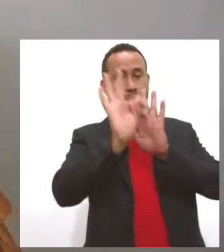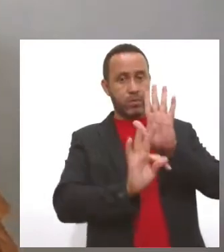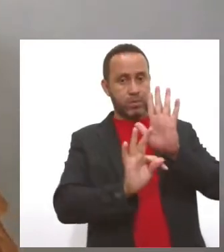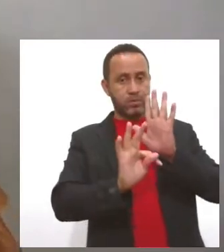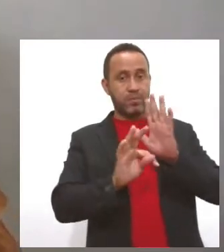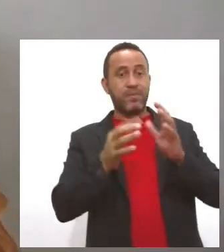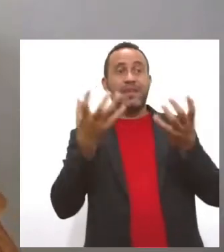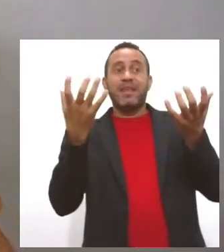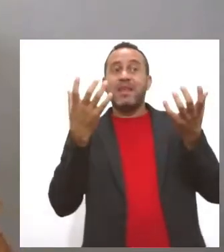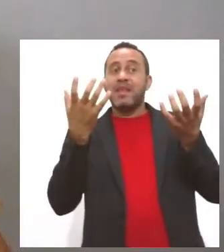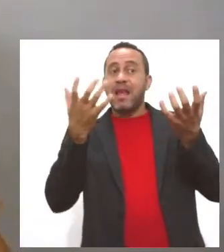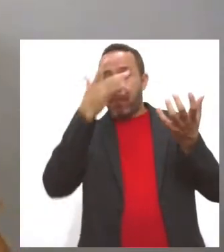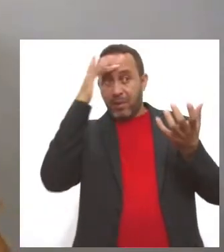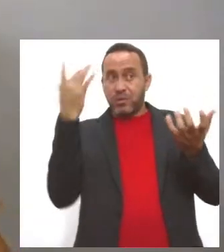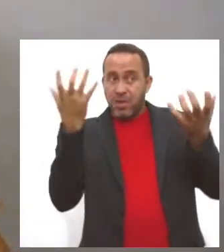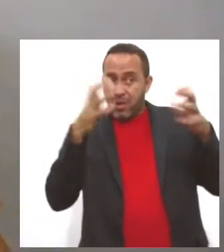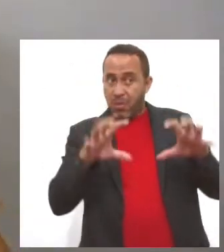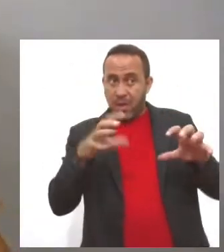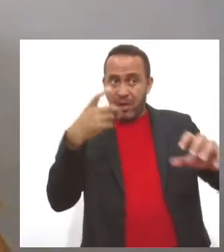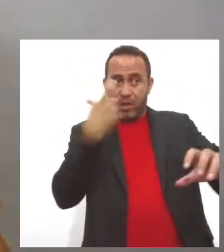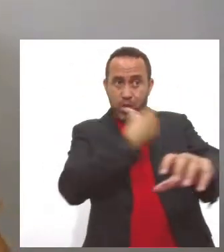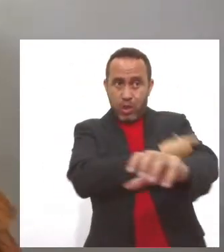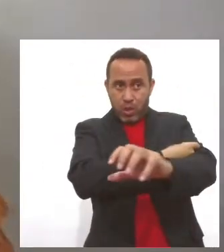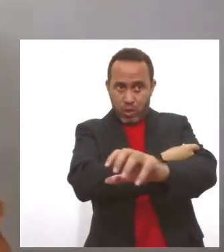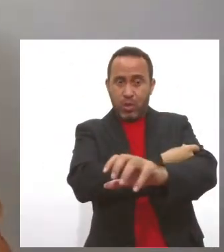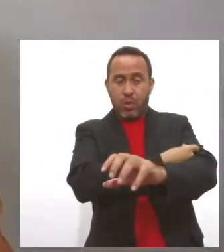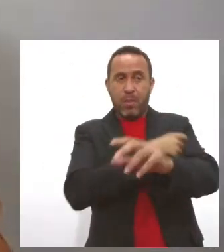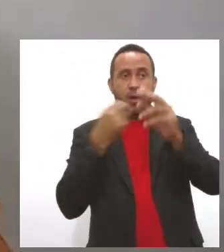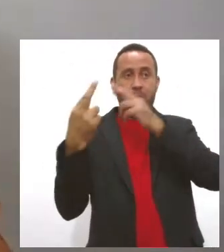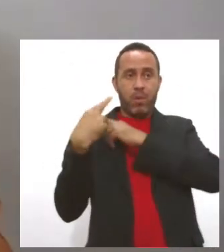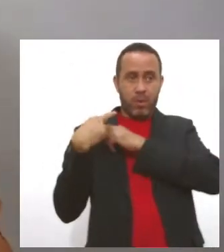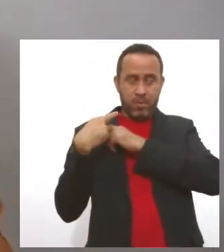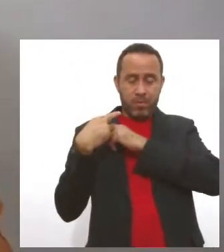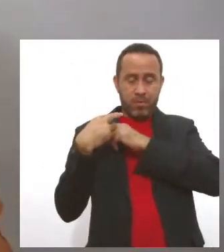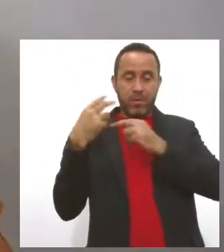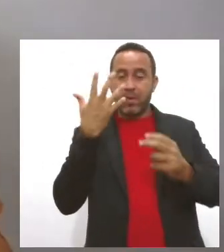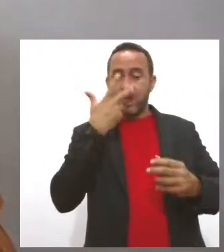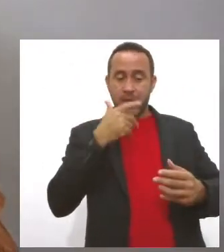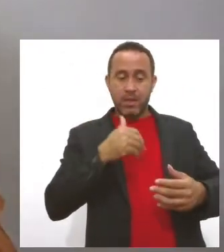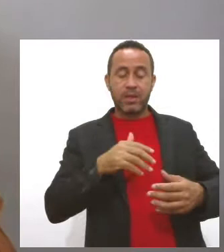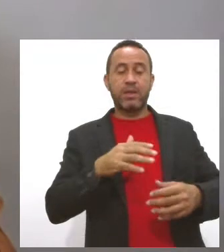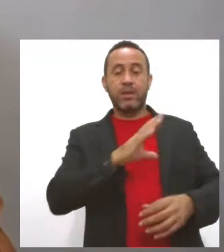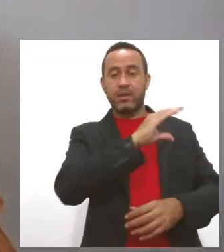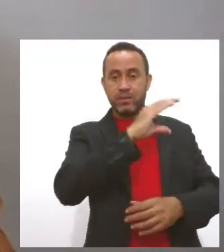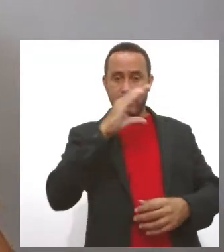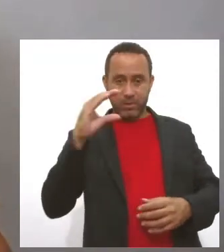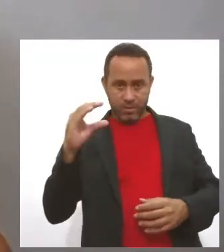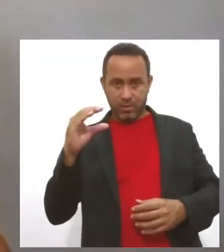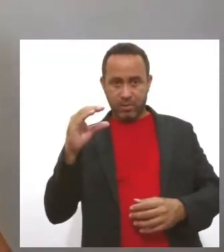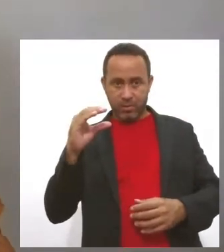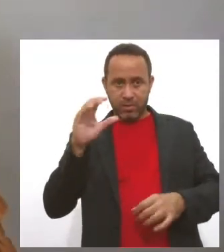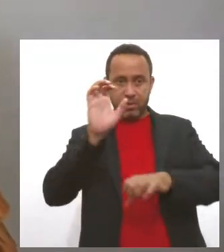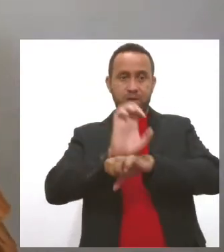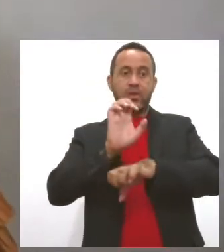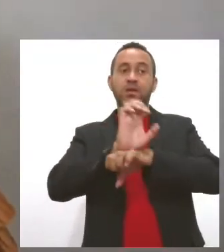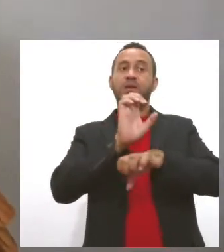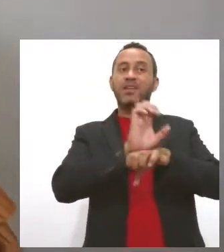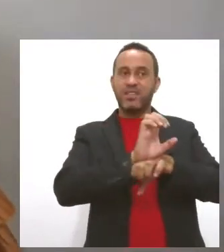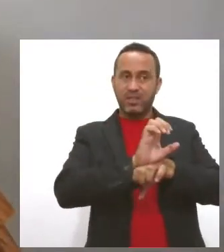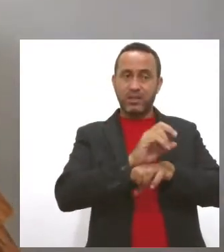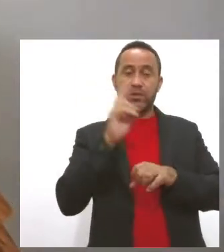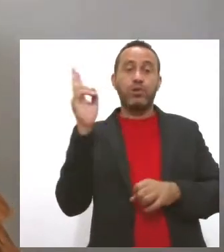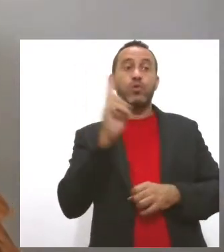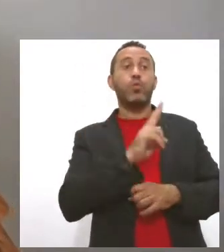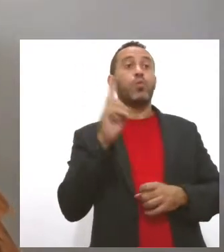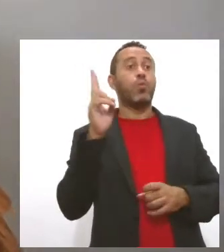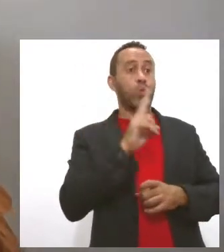sem justa causa, na condição de pais ou responsáveis de vacinar crianças e adolescentes em situação de emergência, como